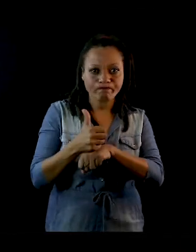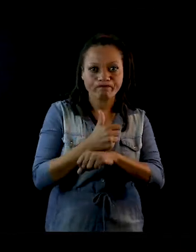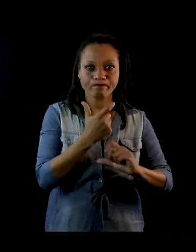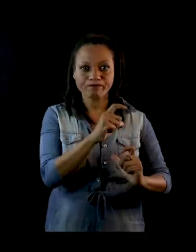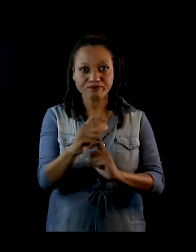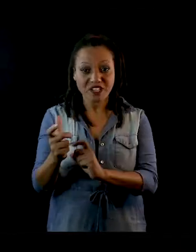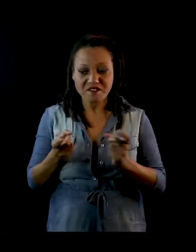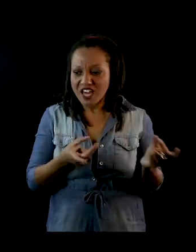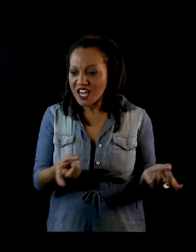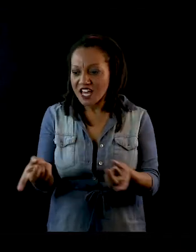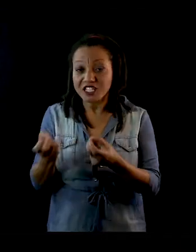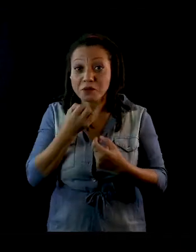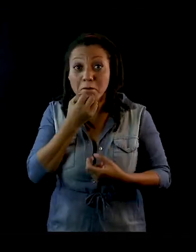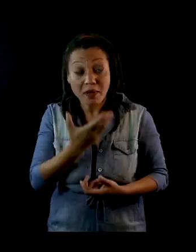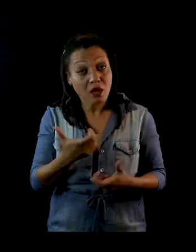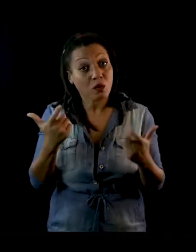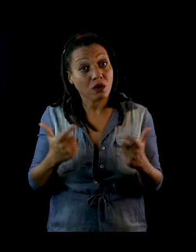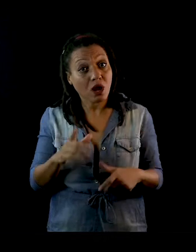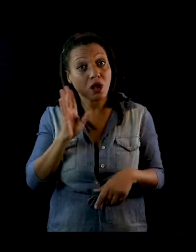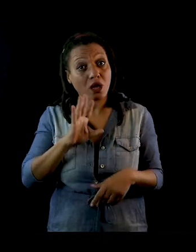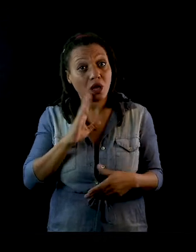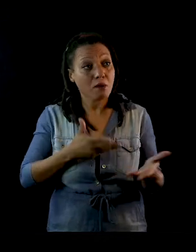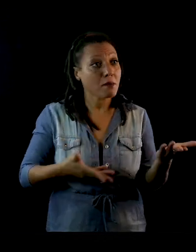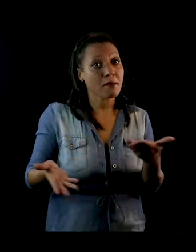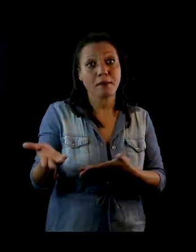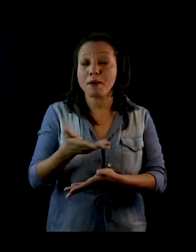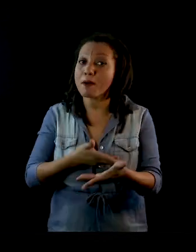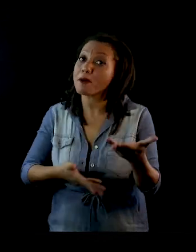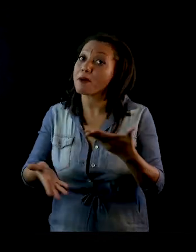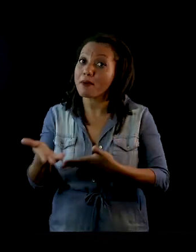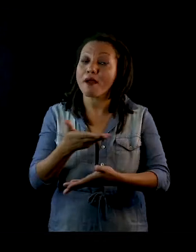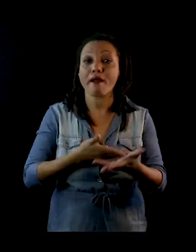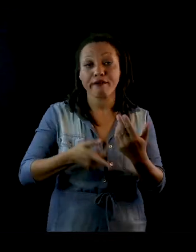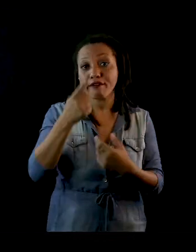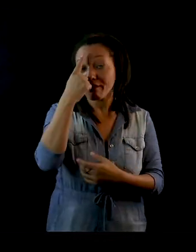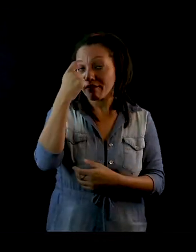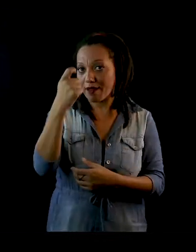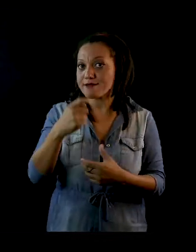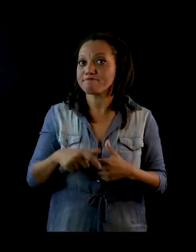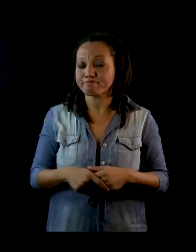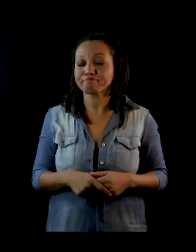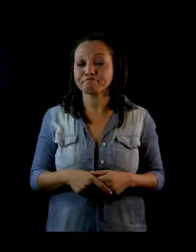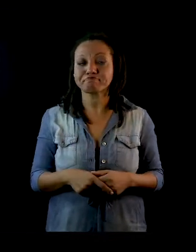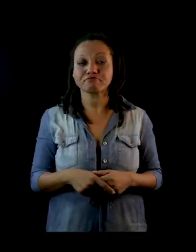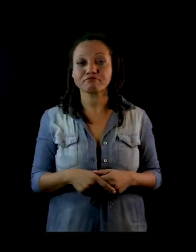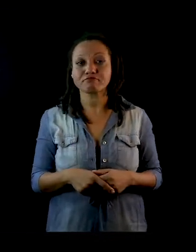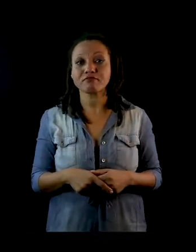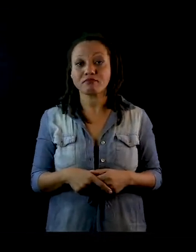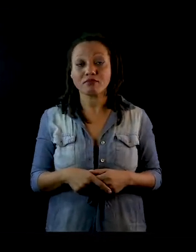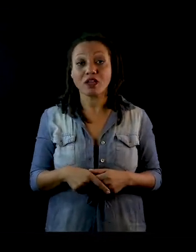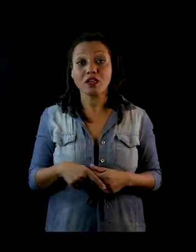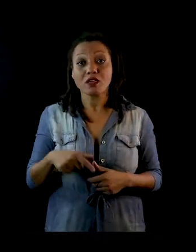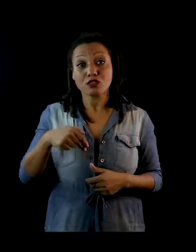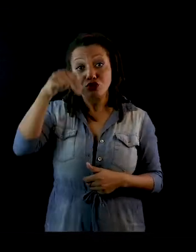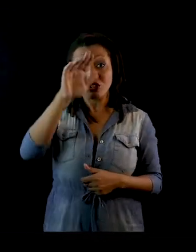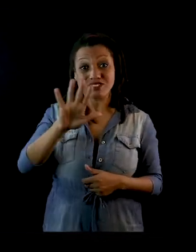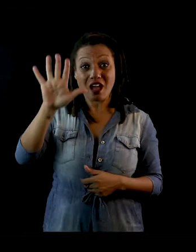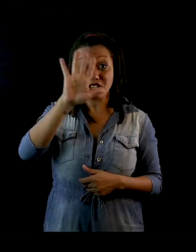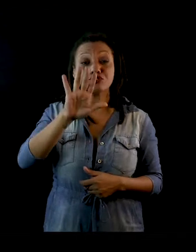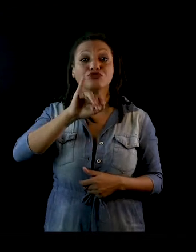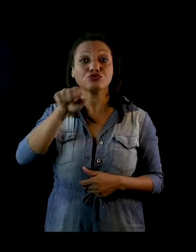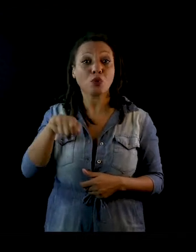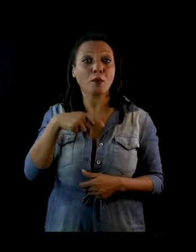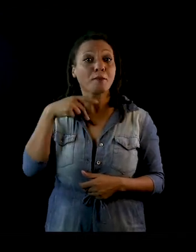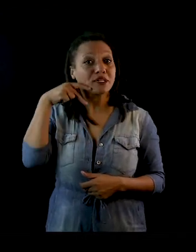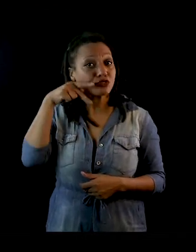e vende bem, é um lugar legal para a gente encontrar, trocar ideias e tudo. No Nordeste como um todo, tem muita movimentação em João Pessoa,